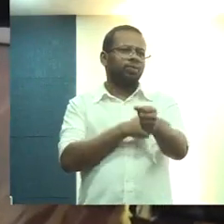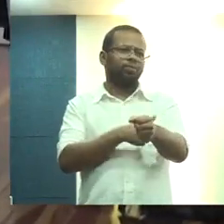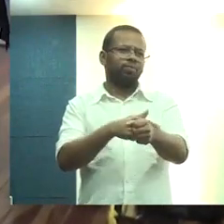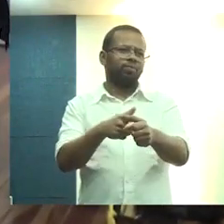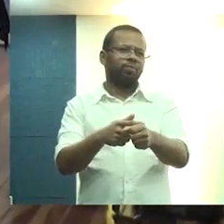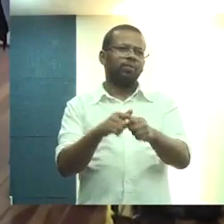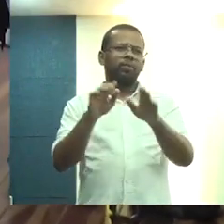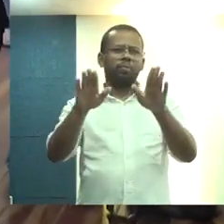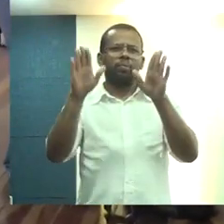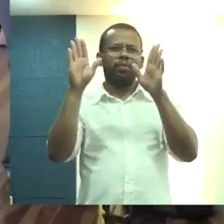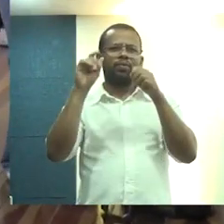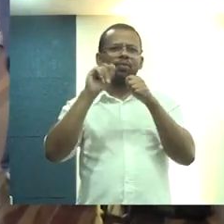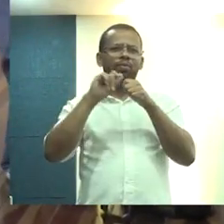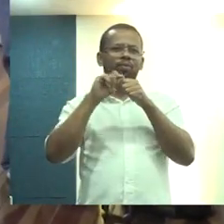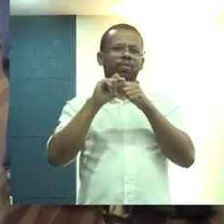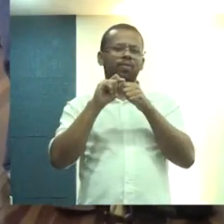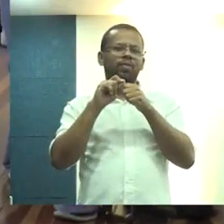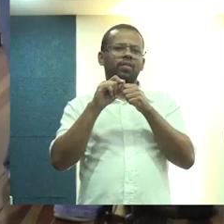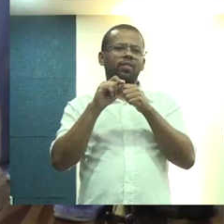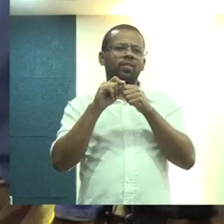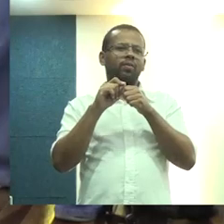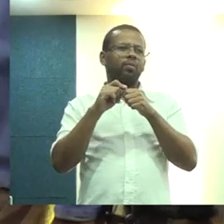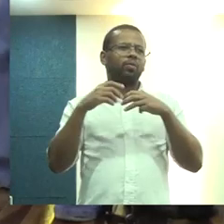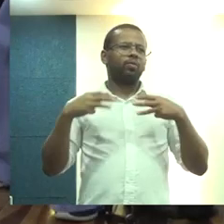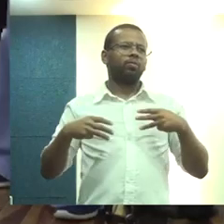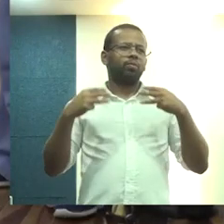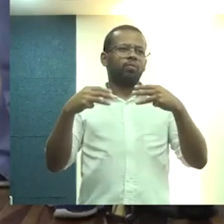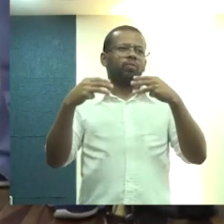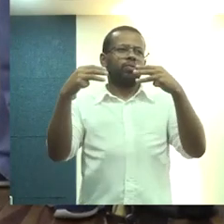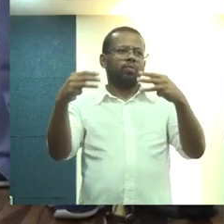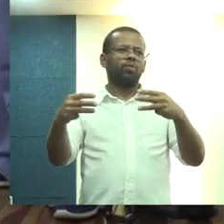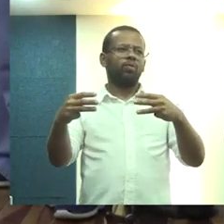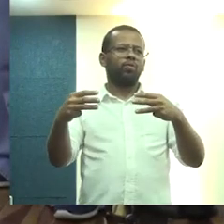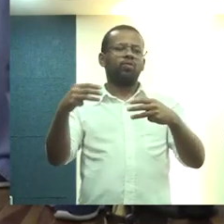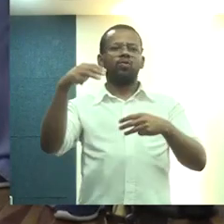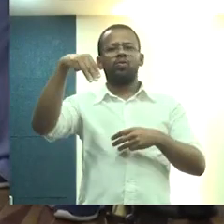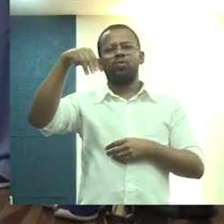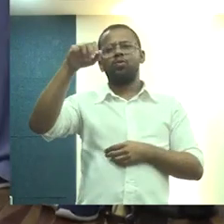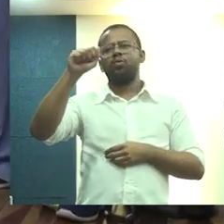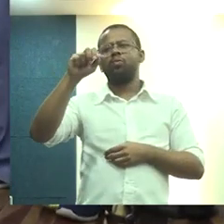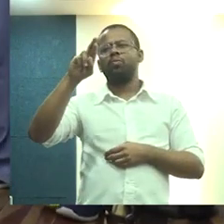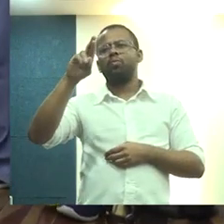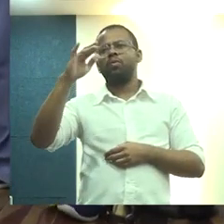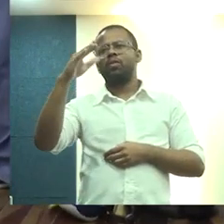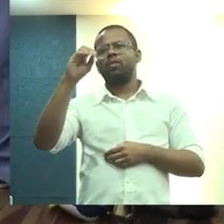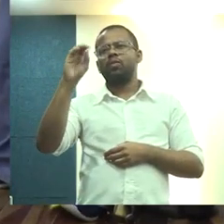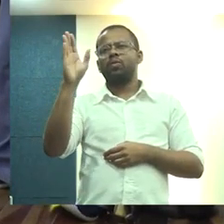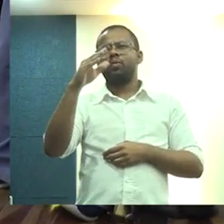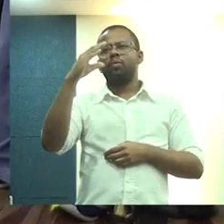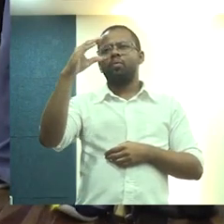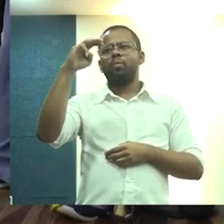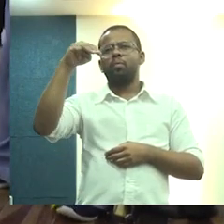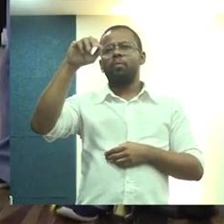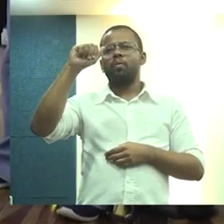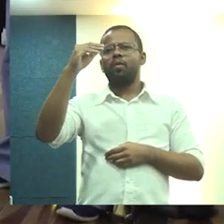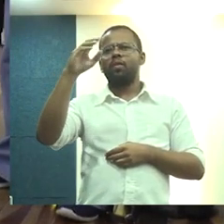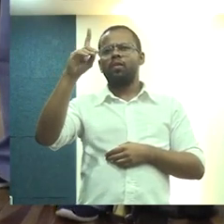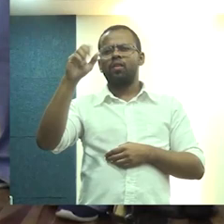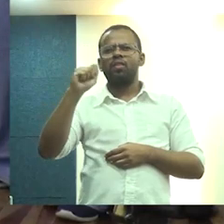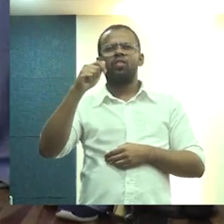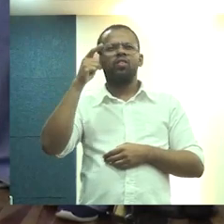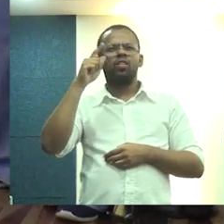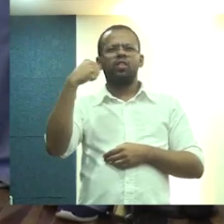Mas eu vou fazer. É para o nosso ministro, Márcio Macedo. A gente aqui em Sergipe construiu a